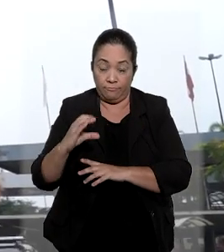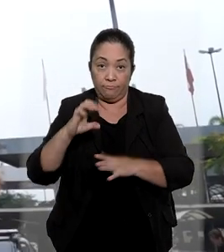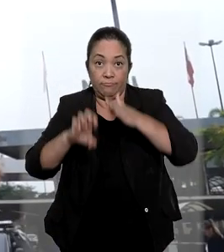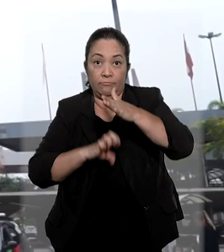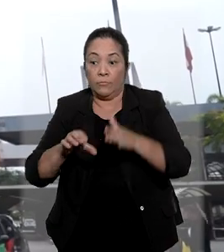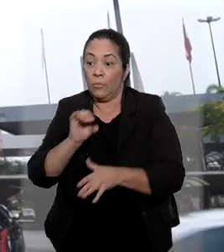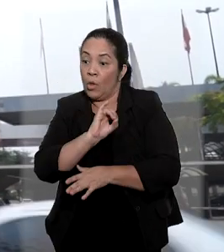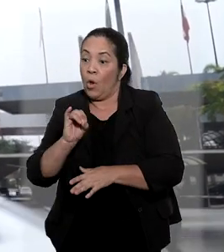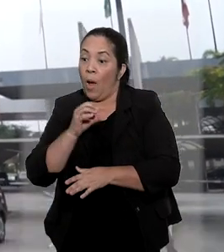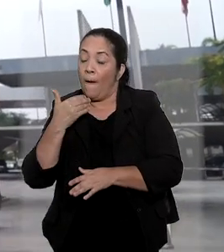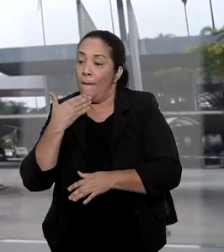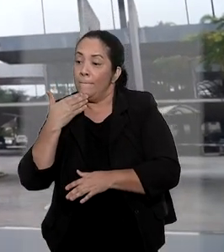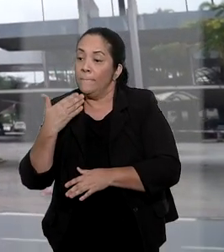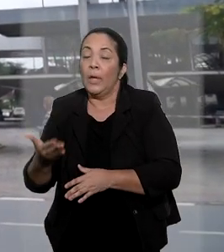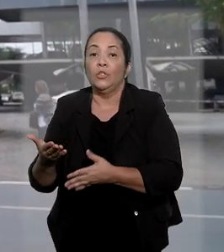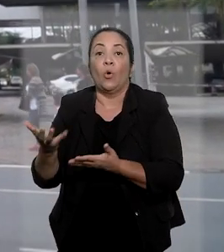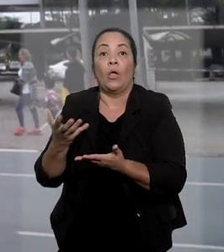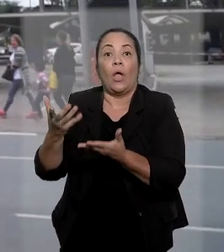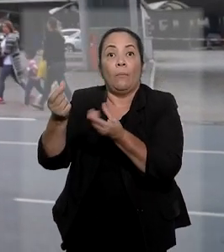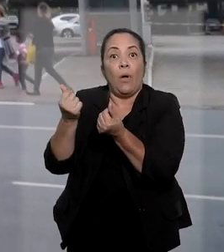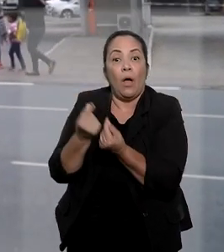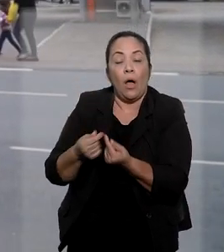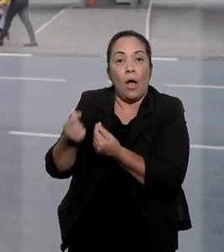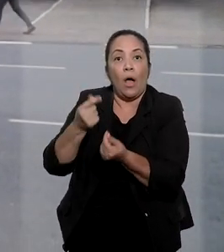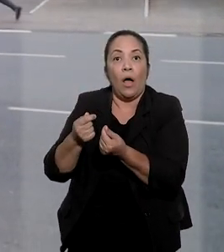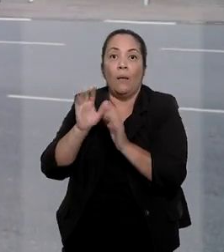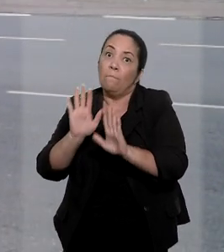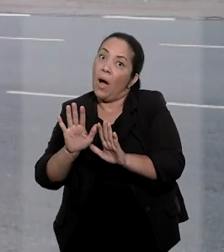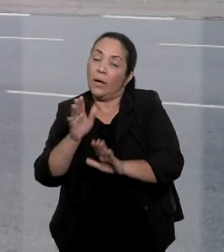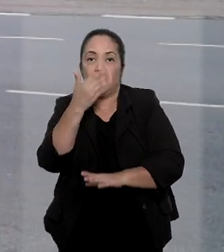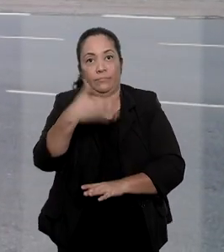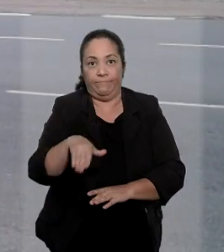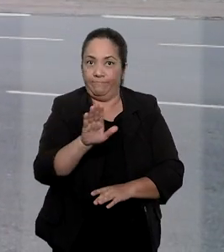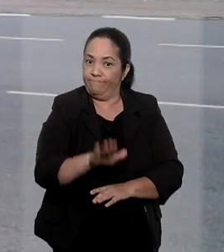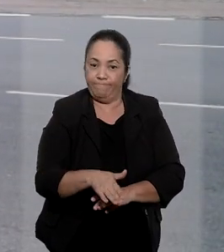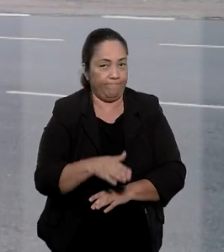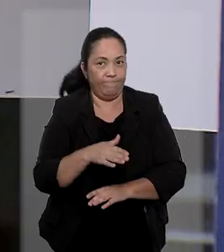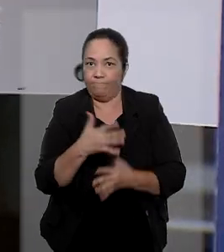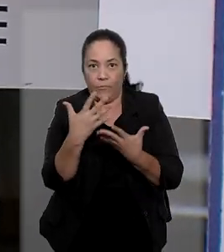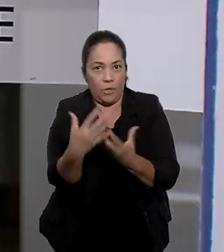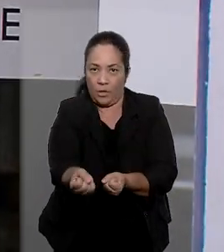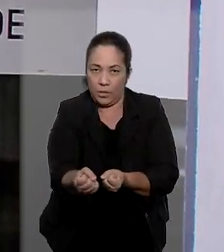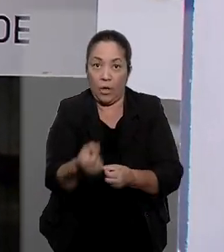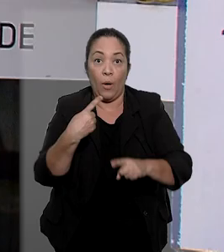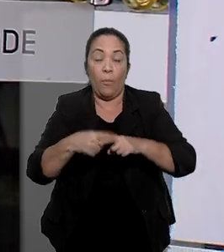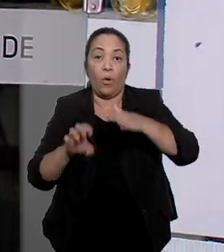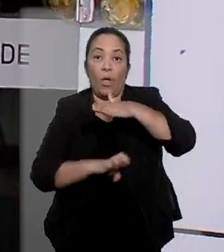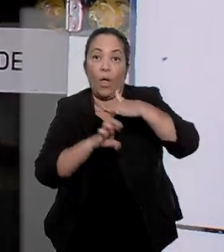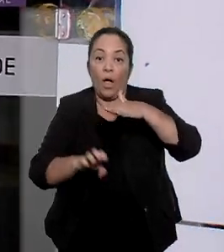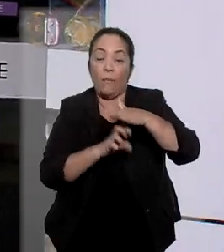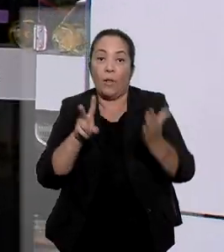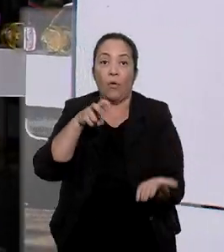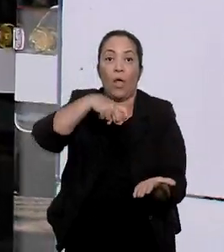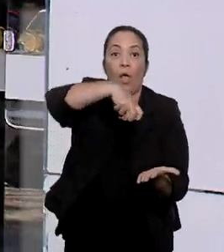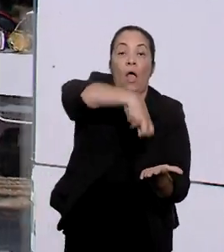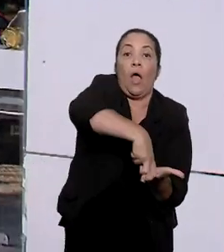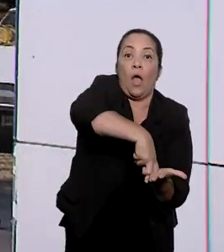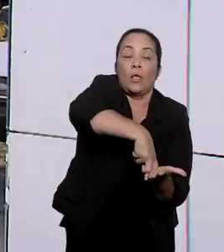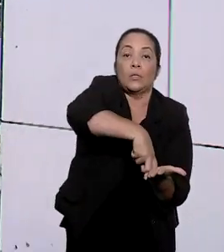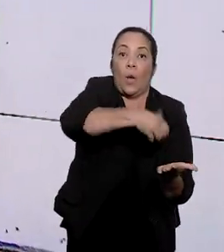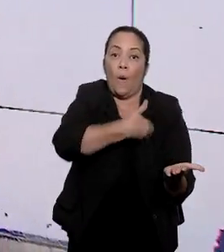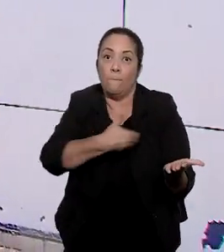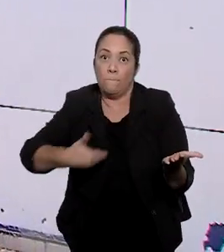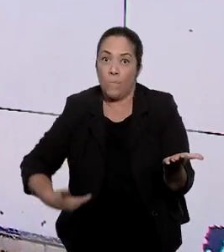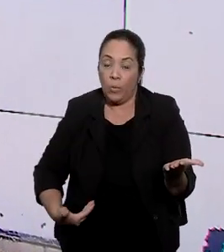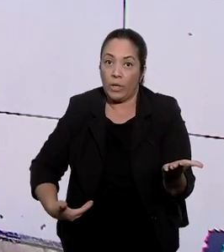a Oi requereu o levantamento do depósito. Contudo, o pedido foi negado, porque a empresa havia sido condenada em ação civil pública